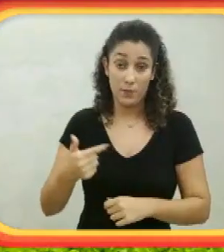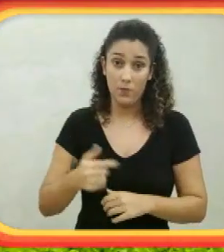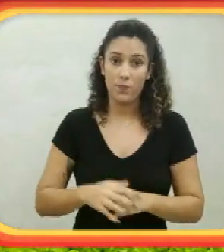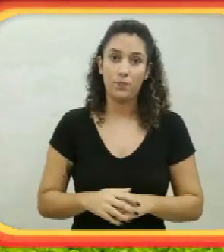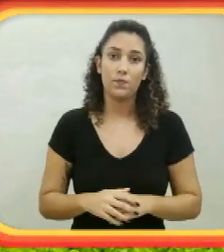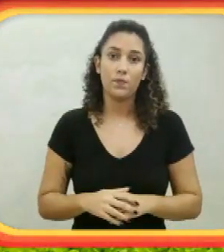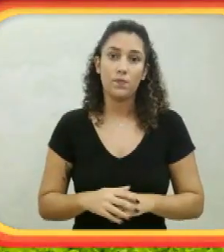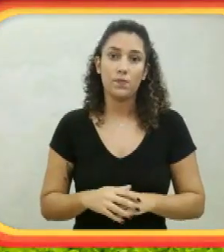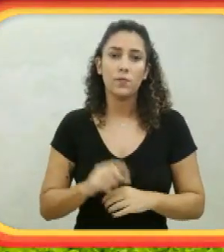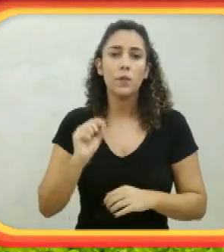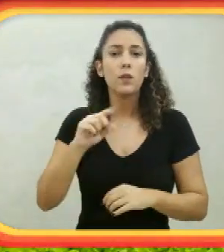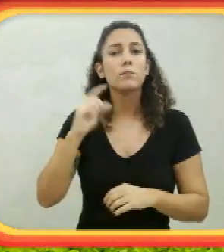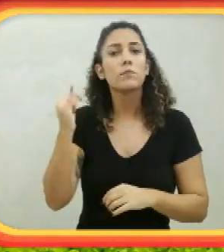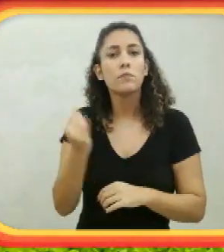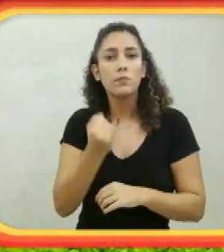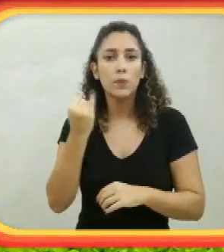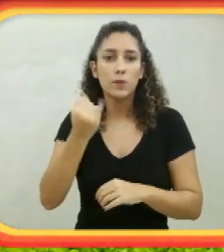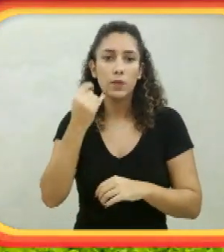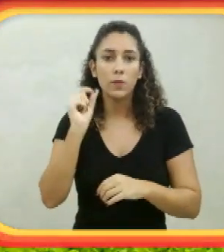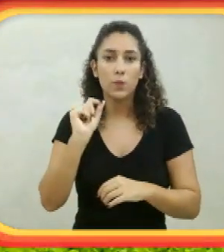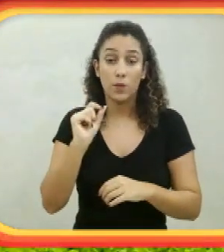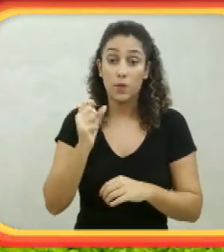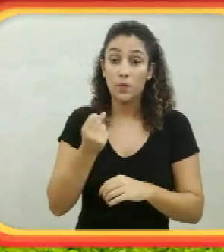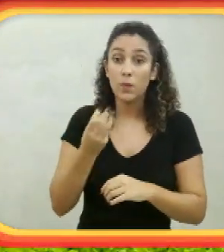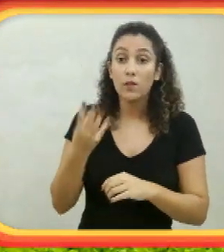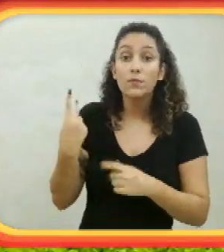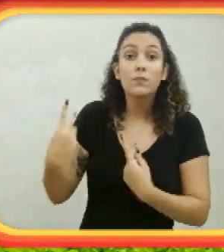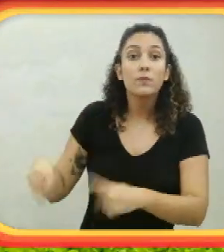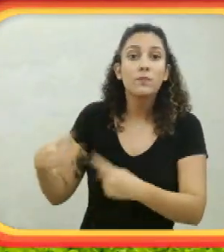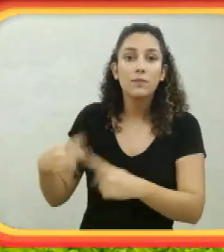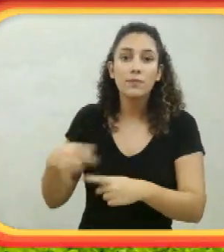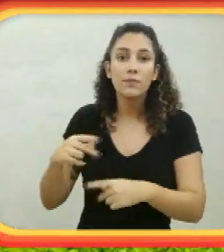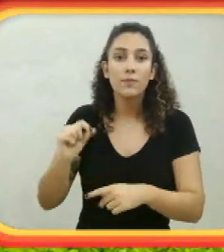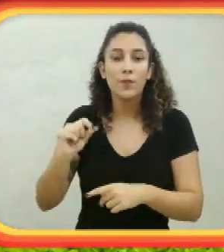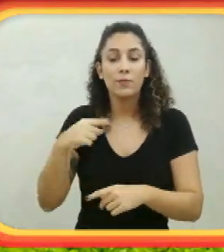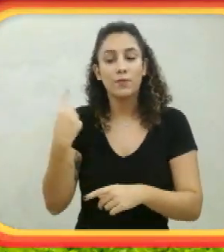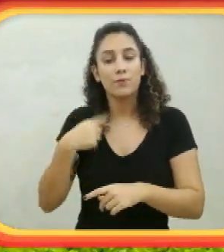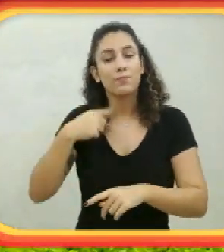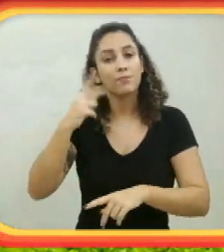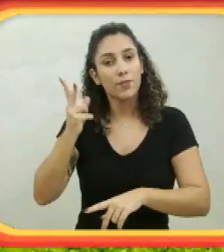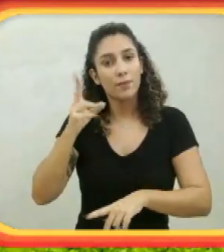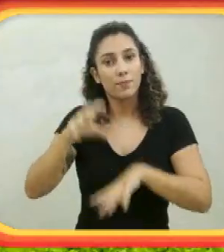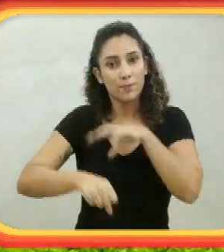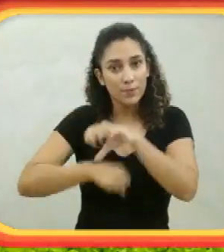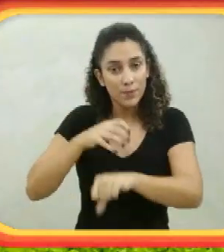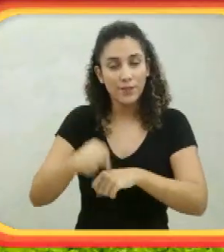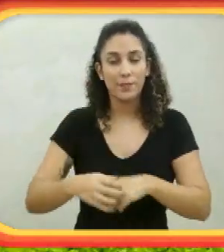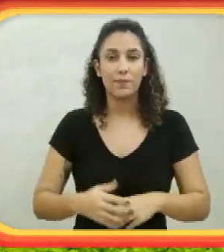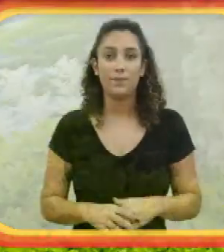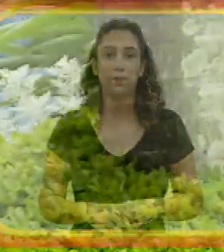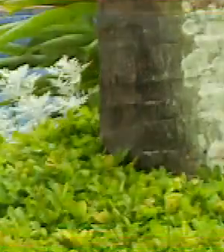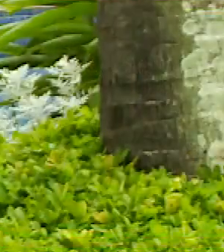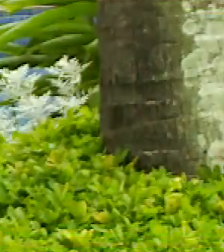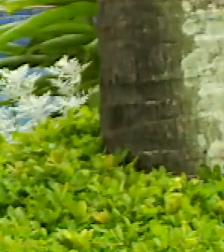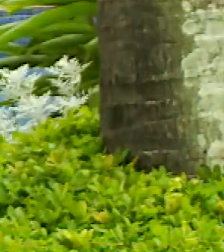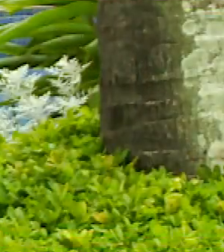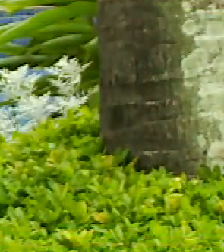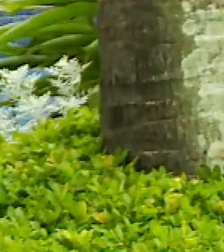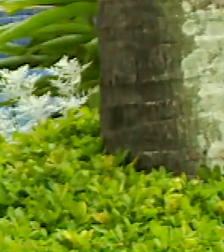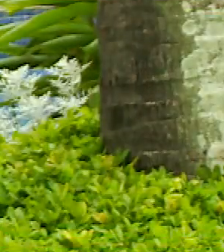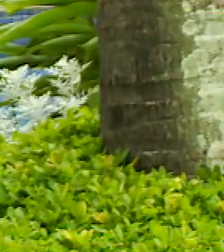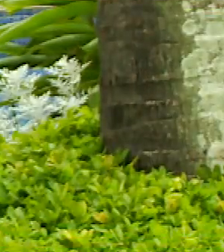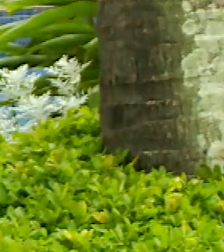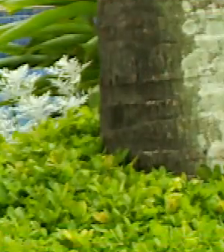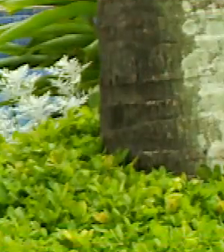melhorar um aspecto, e a gente acabou tendo um ganho aparentemente secundário, mas que era